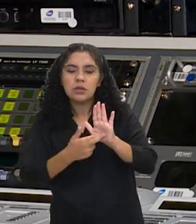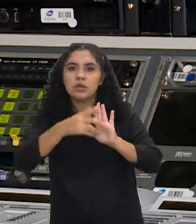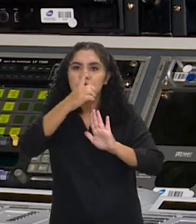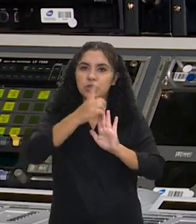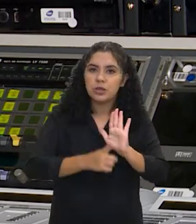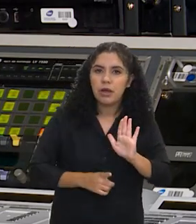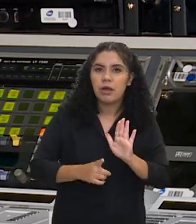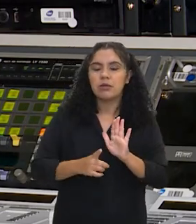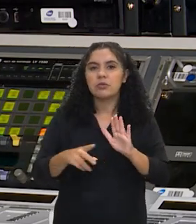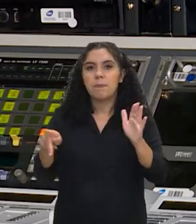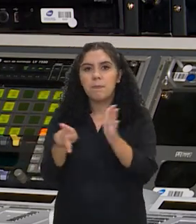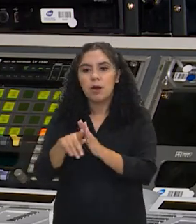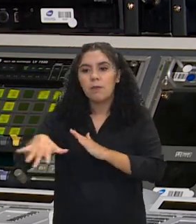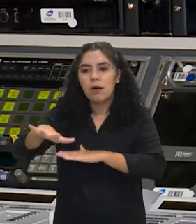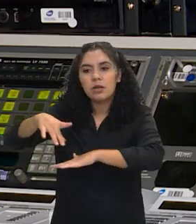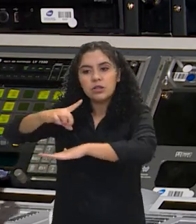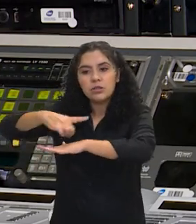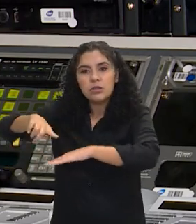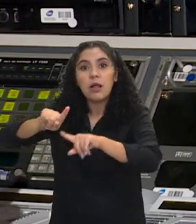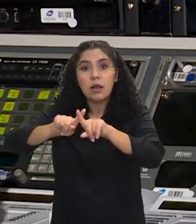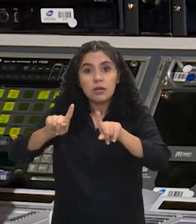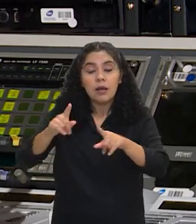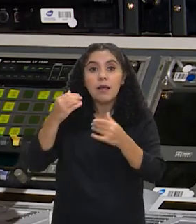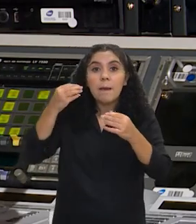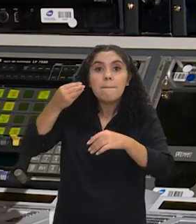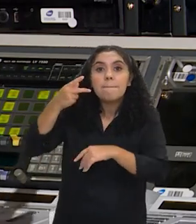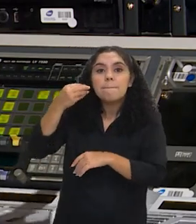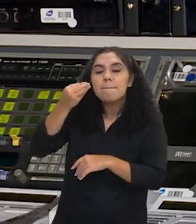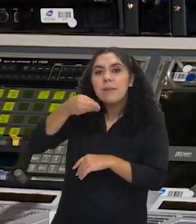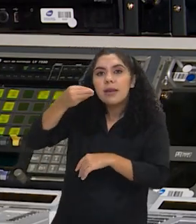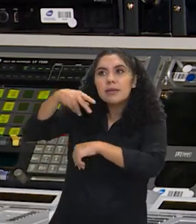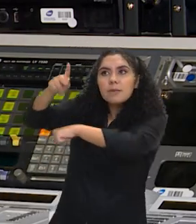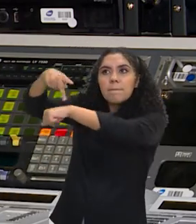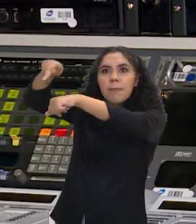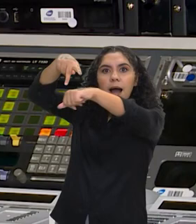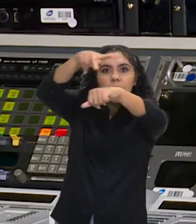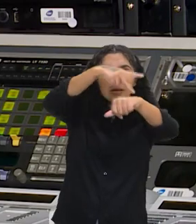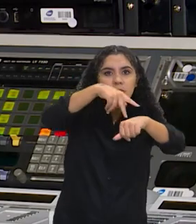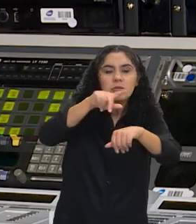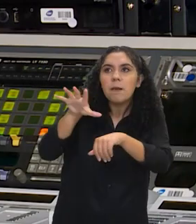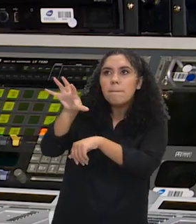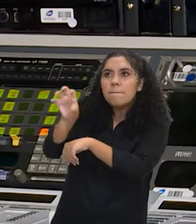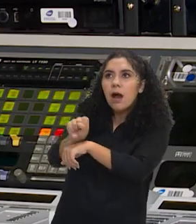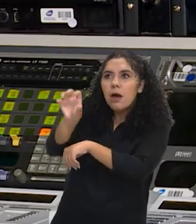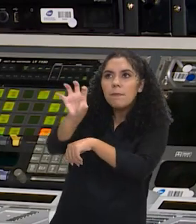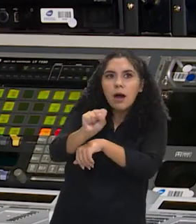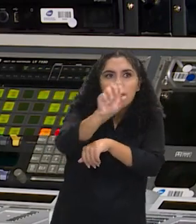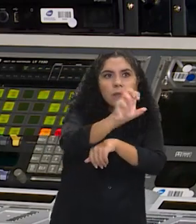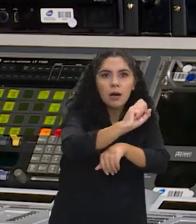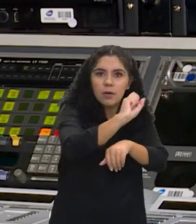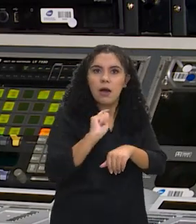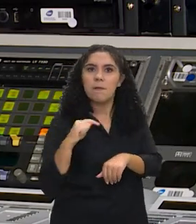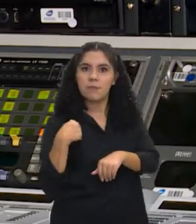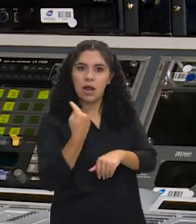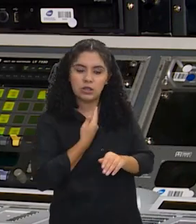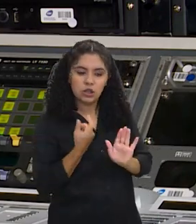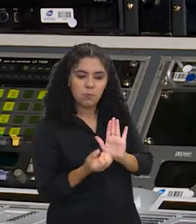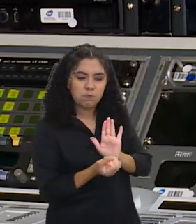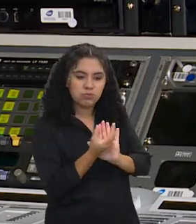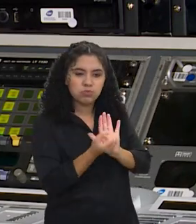Mas nós estamos bebendo dessas fontes, inclusive, para poder aprovar. E eu espero que a gente termine o ano de 2024